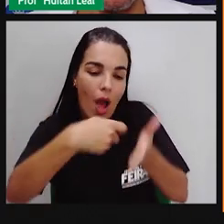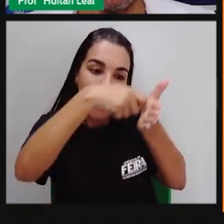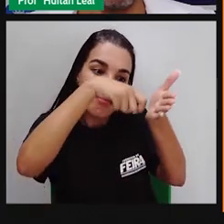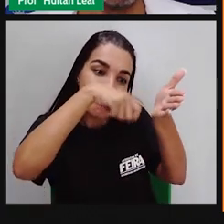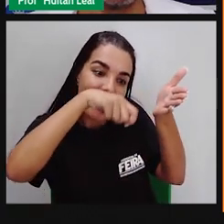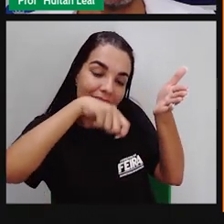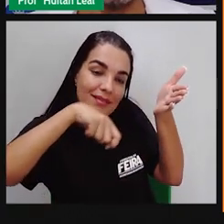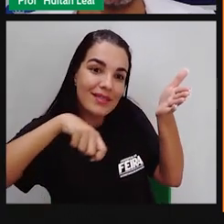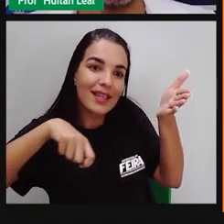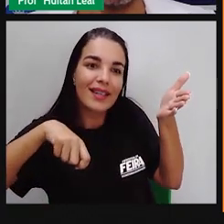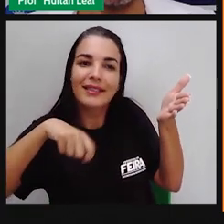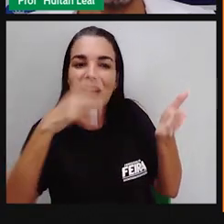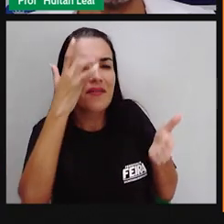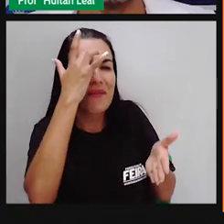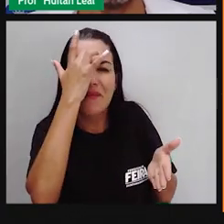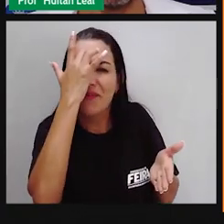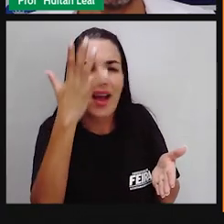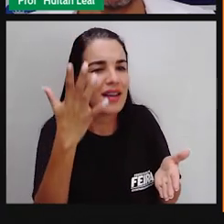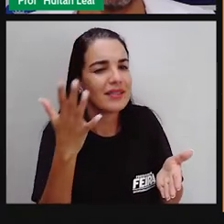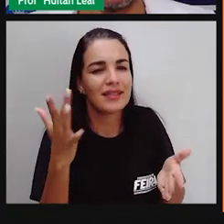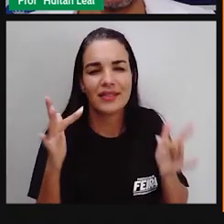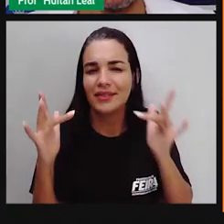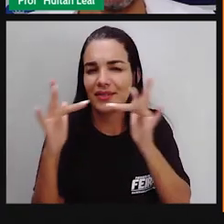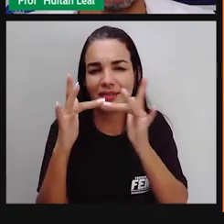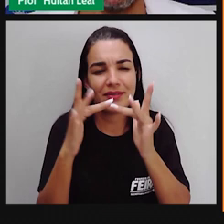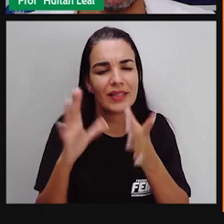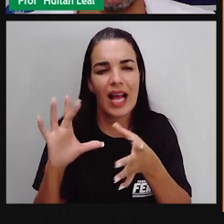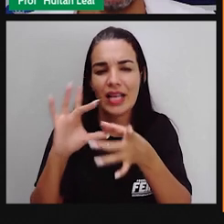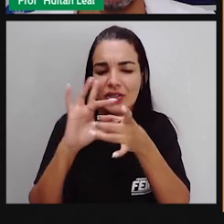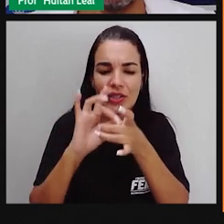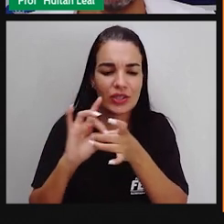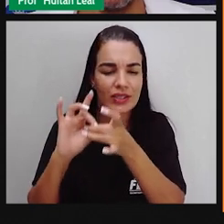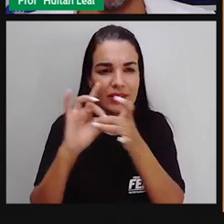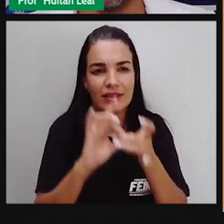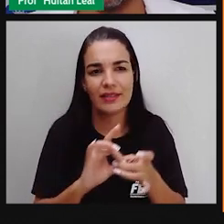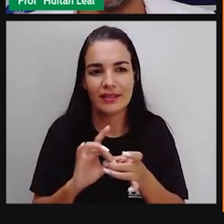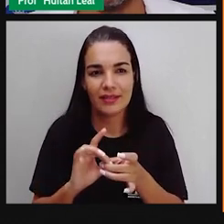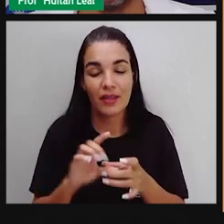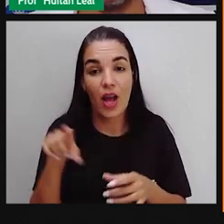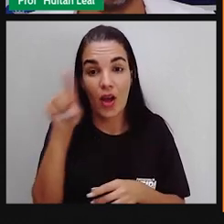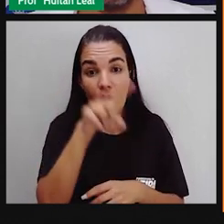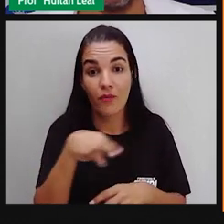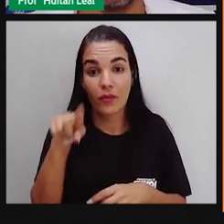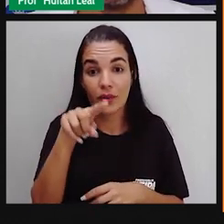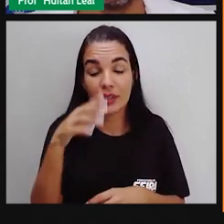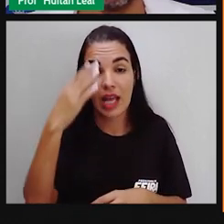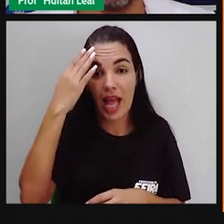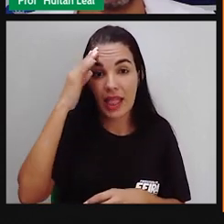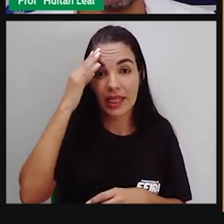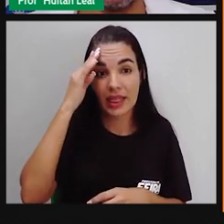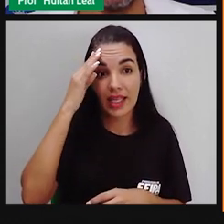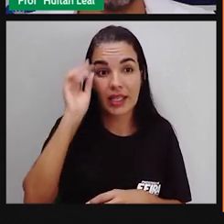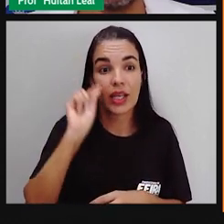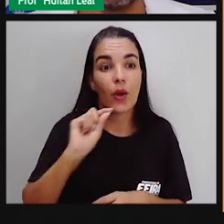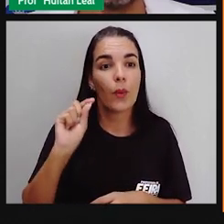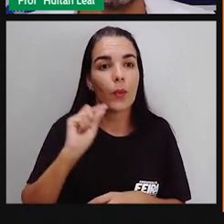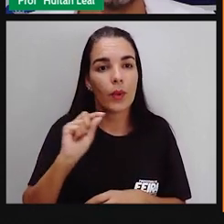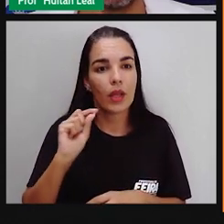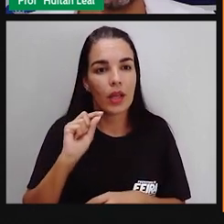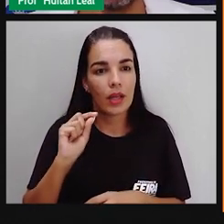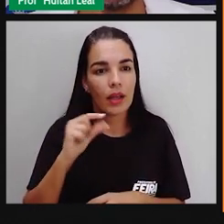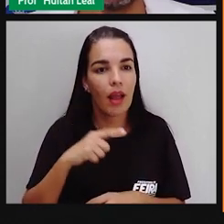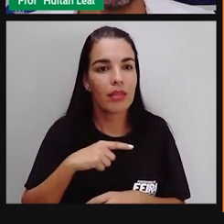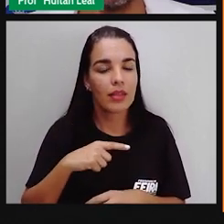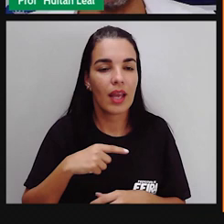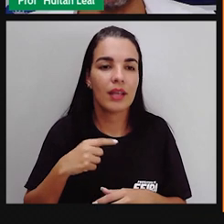é muito simples, de muito fácil assimilação. Vocês entendem? só ao olhar vocês já